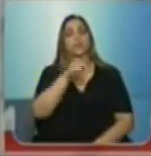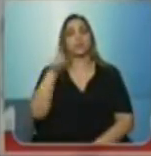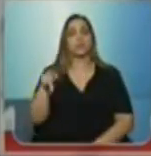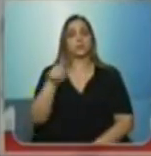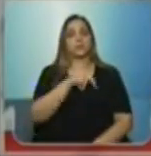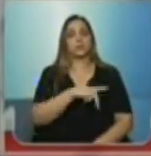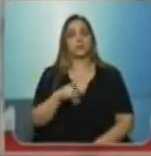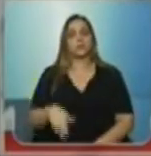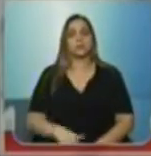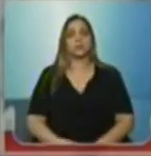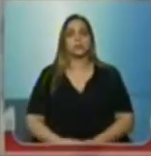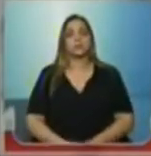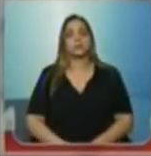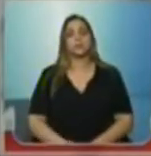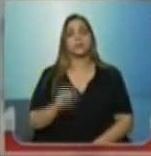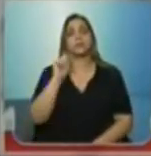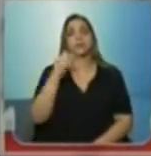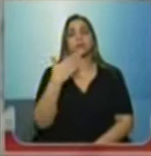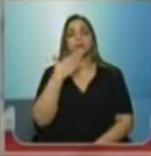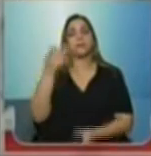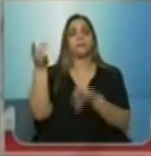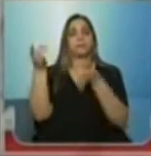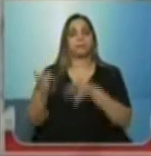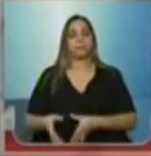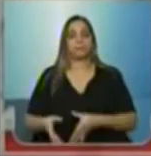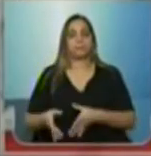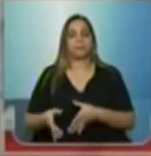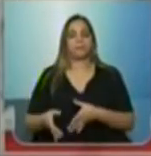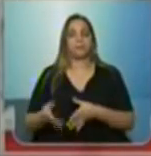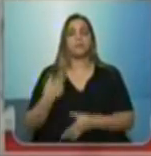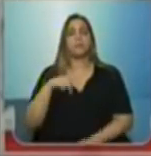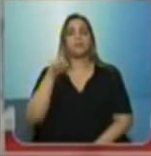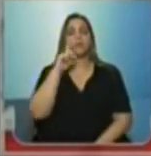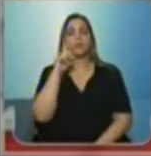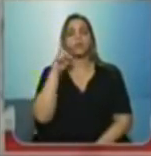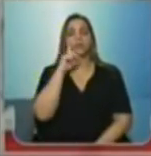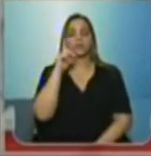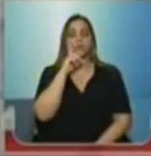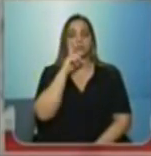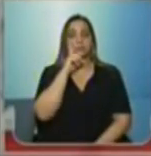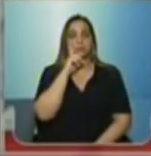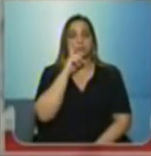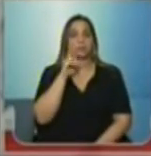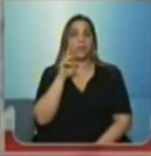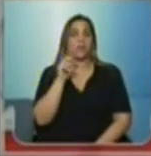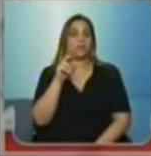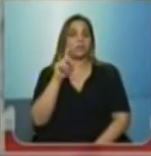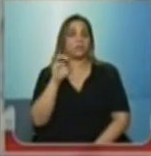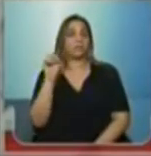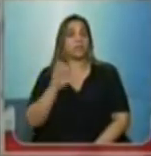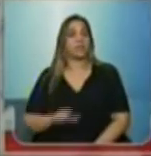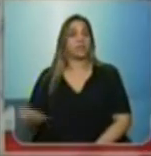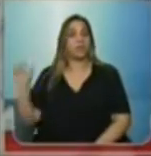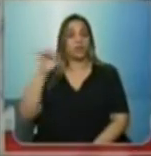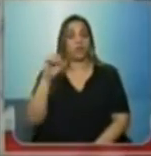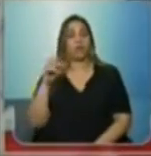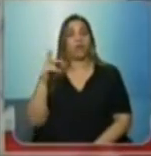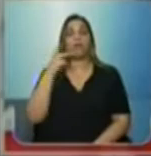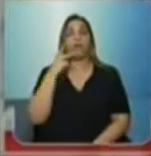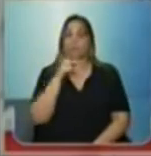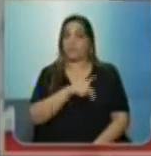8 professores que pedem demissão por dia na rede estadual. Professores